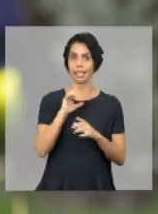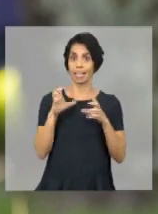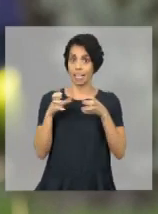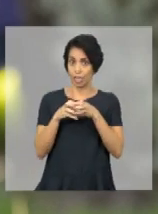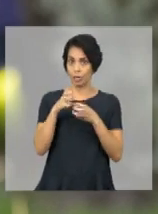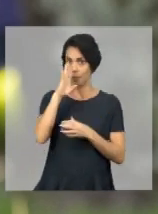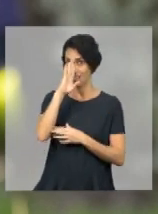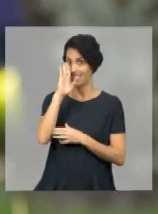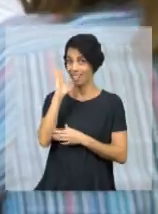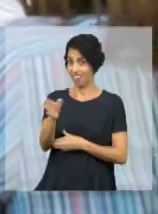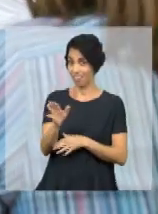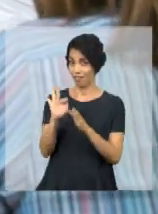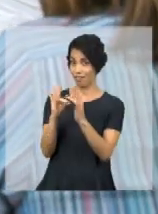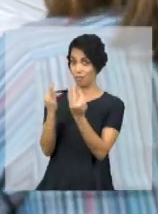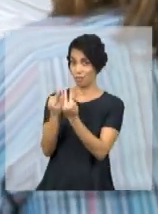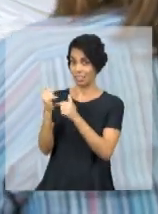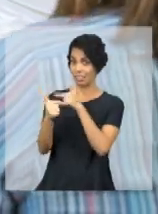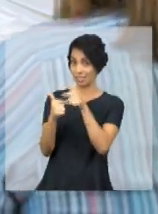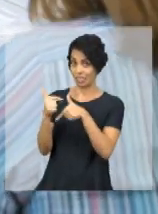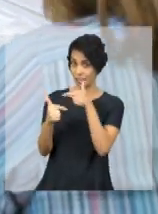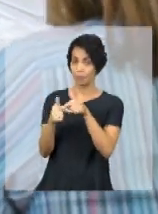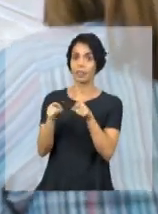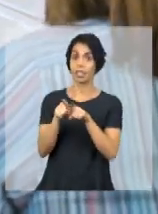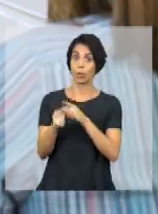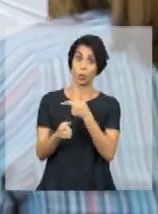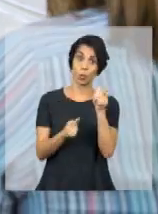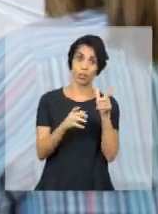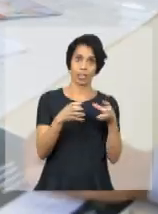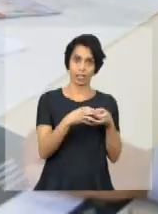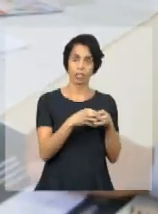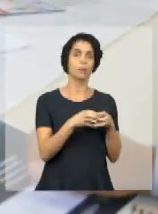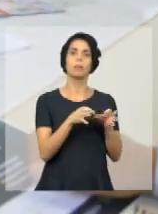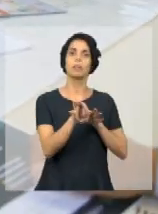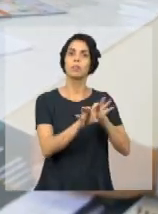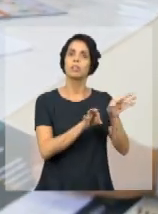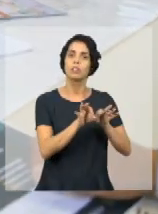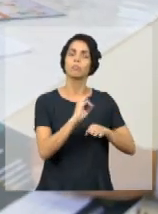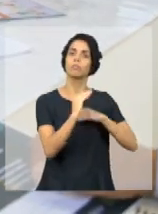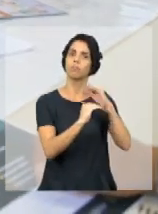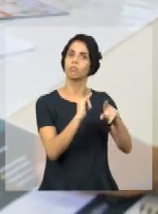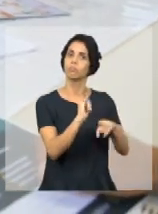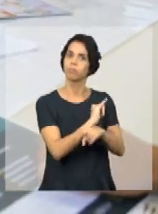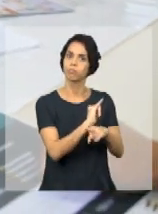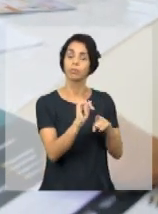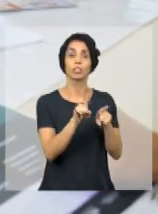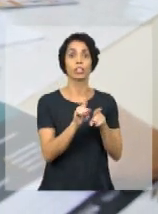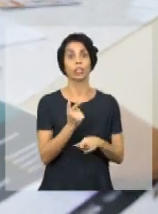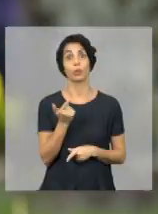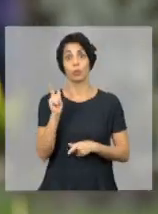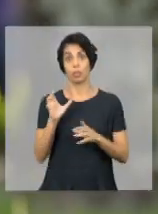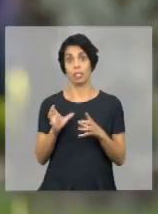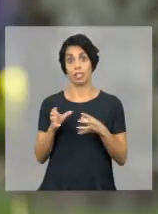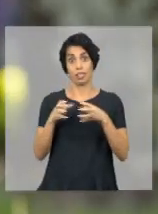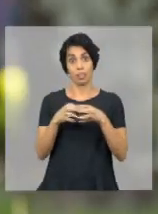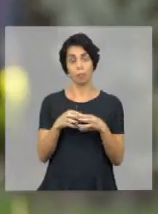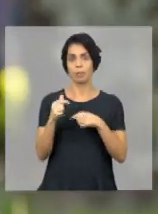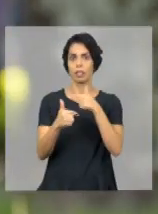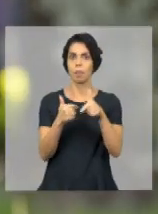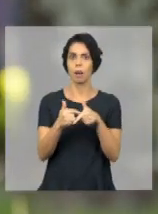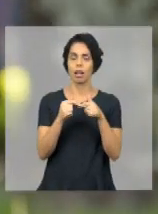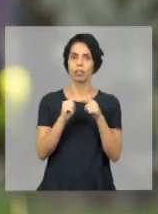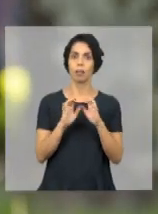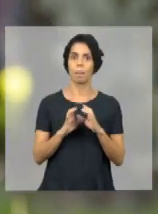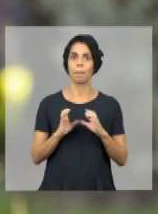diretamente com a família, a equipe que trabalha no planejamento estratégico e a equipe que trabalha a nível de